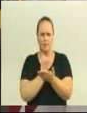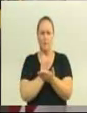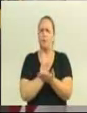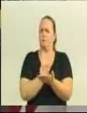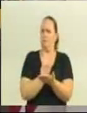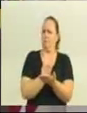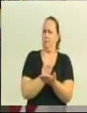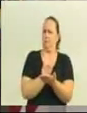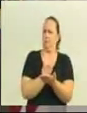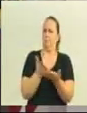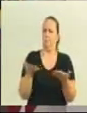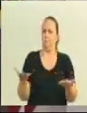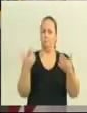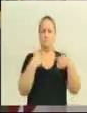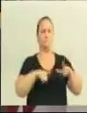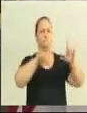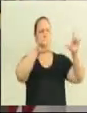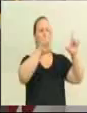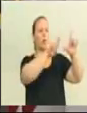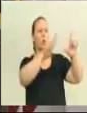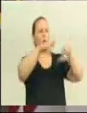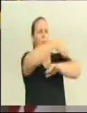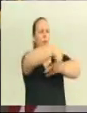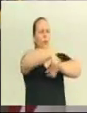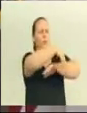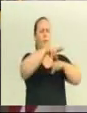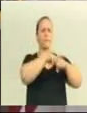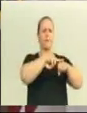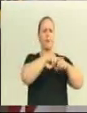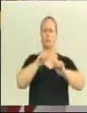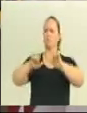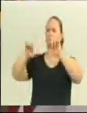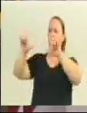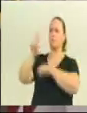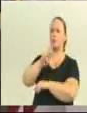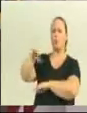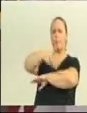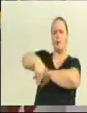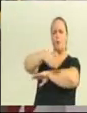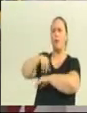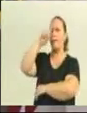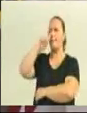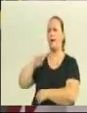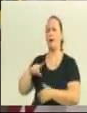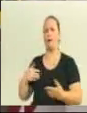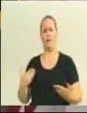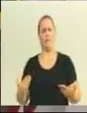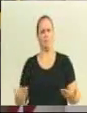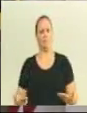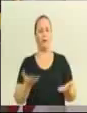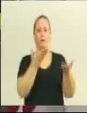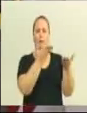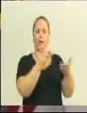Placa verde e placa amarela, vereador Roberto Becker. Então, loteamento Três Peixinhos, que é um exemplo,